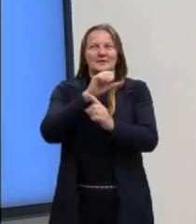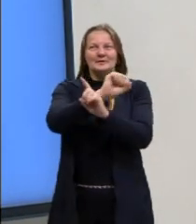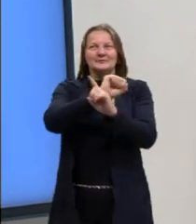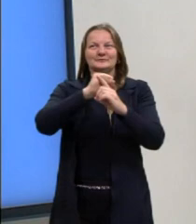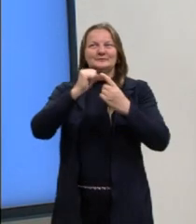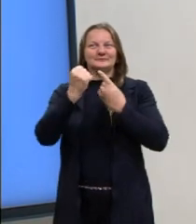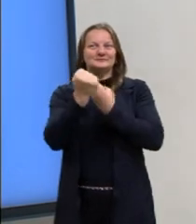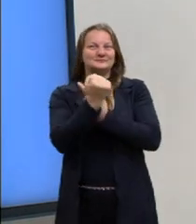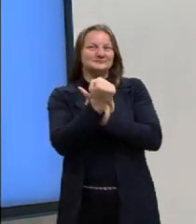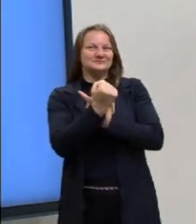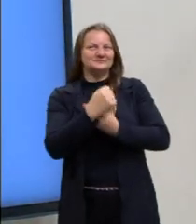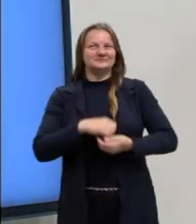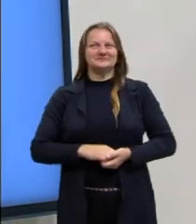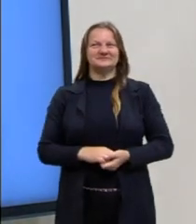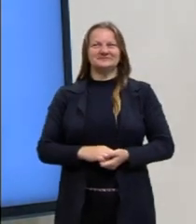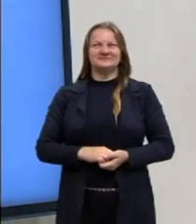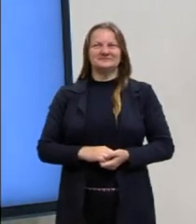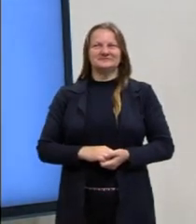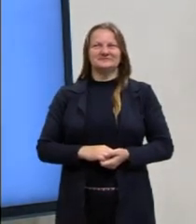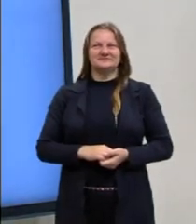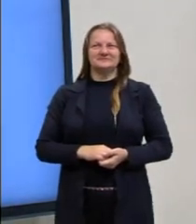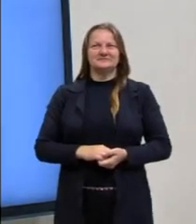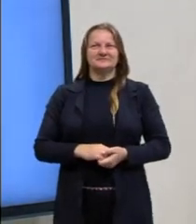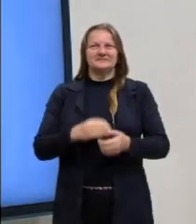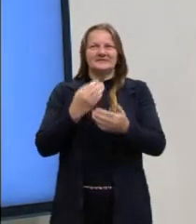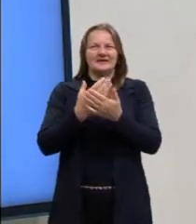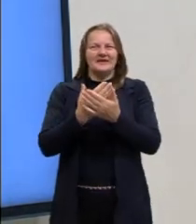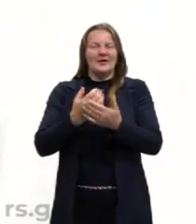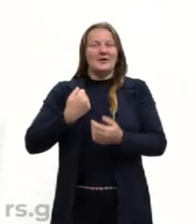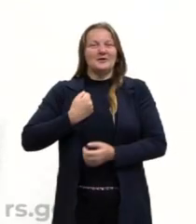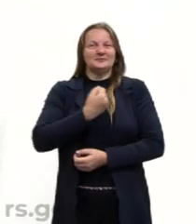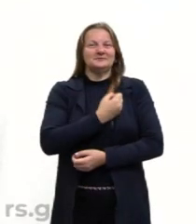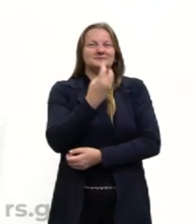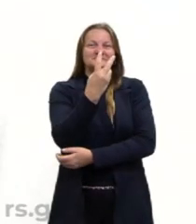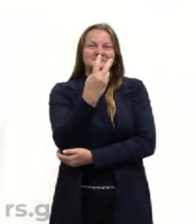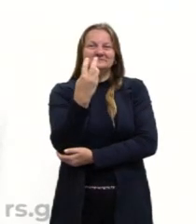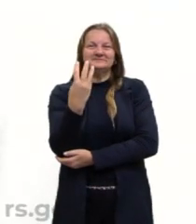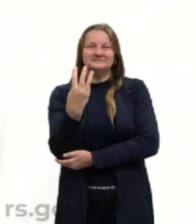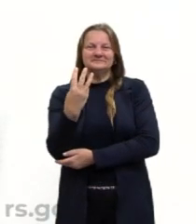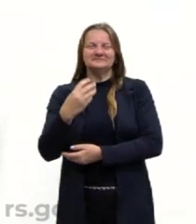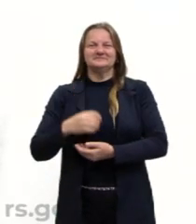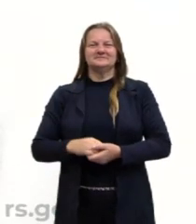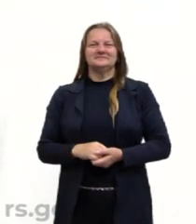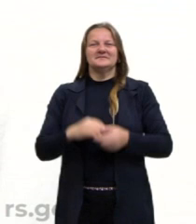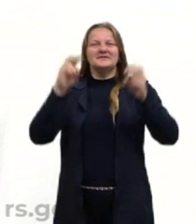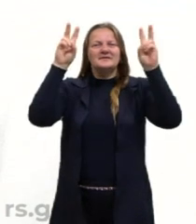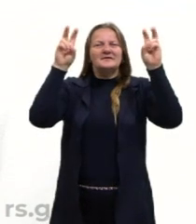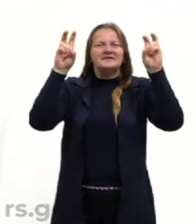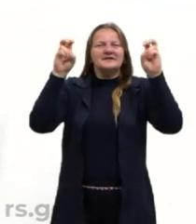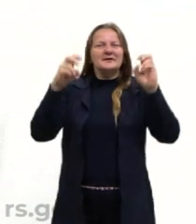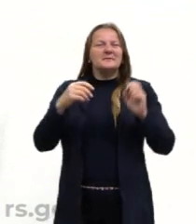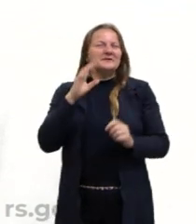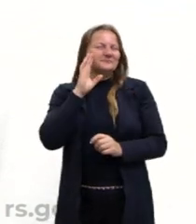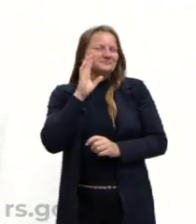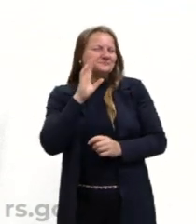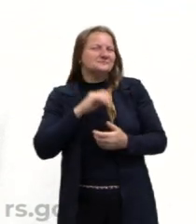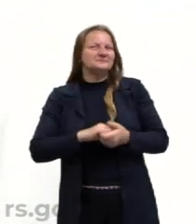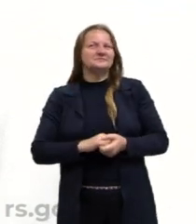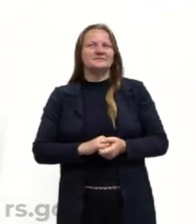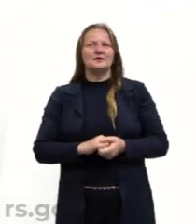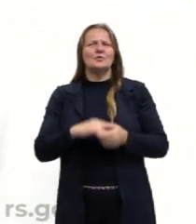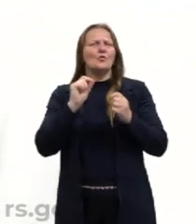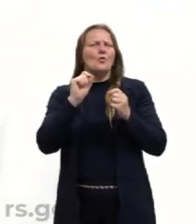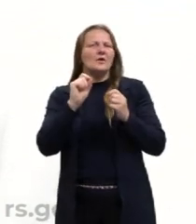Sociologia. Olha só, já estamos na aula de número 23 e hoje vamos falar de um tema bem bacana que é chamado indústria